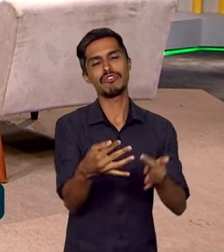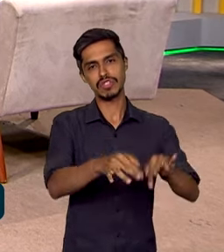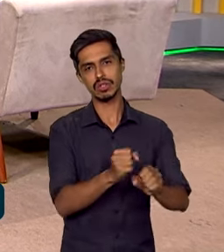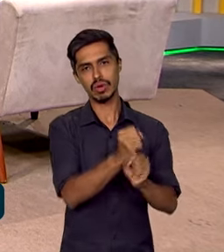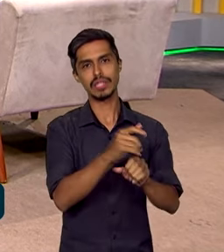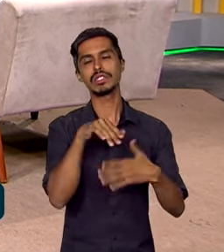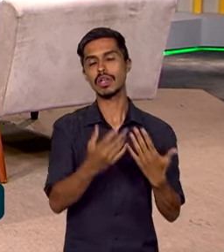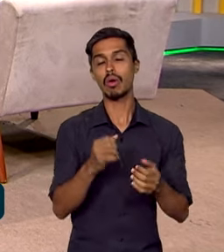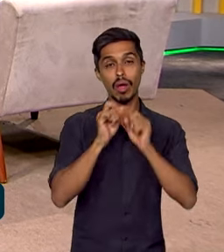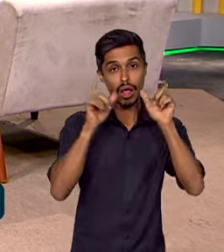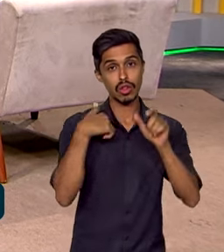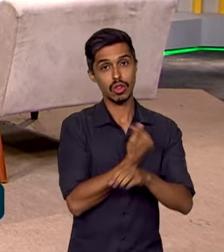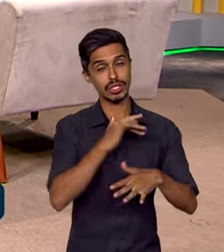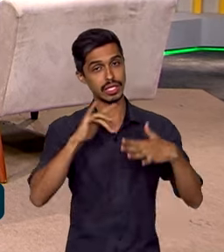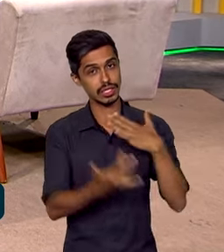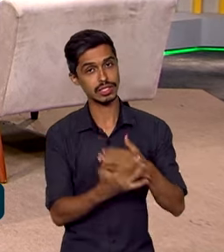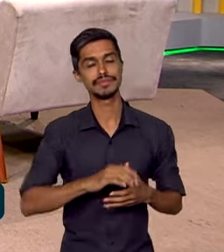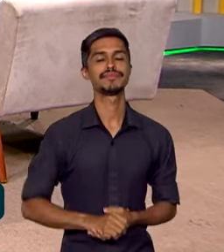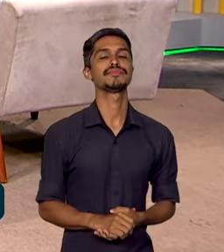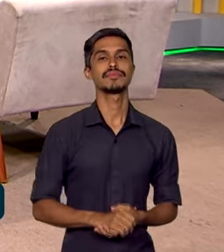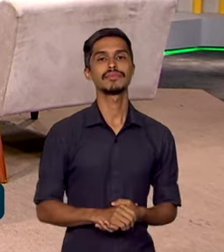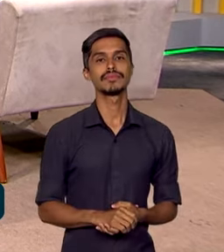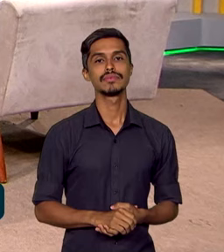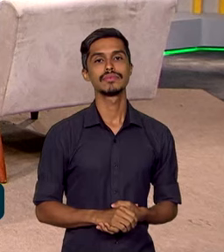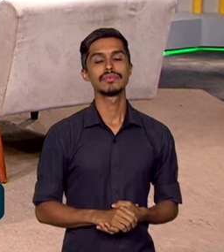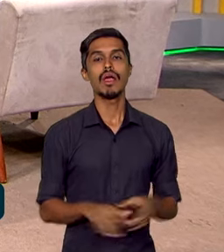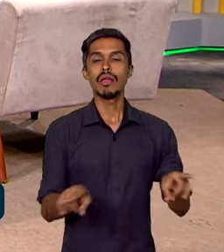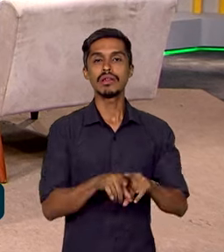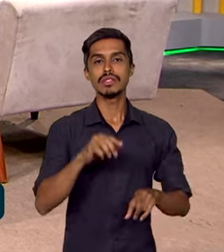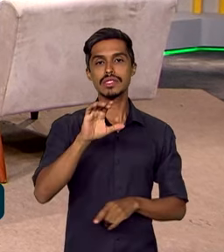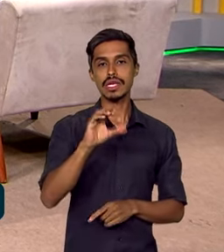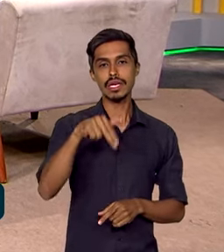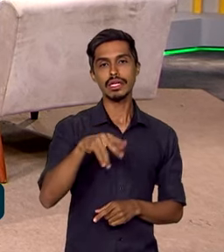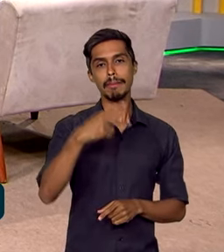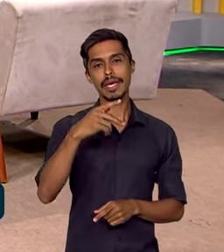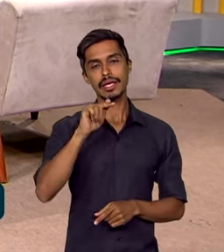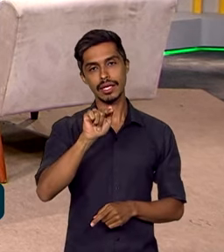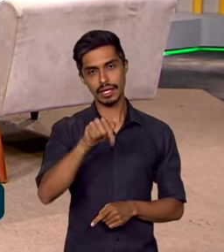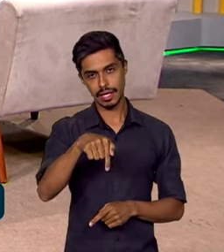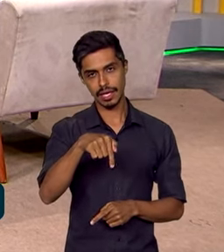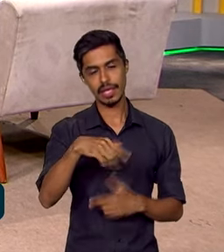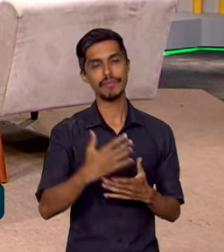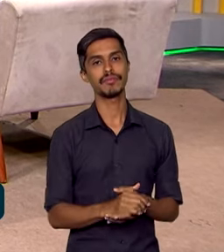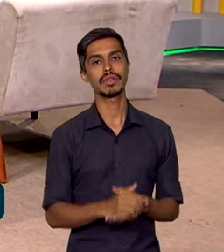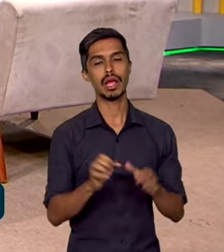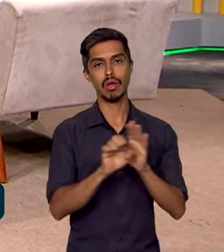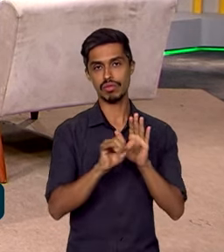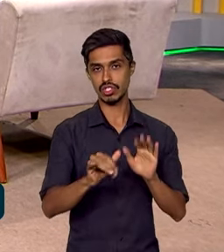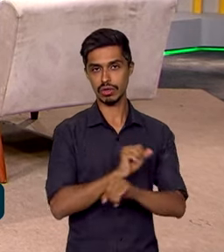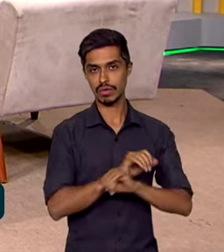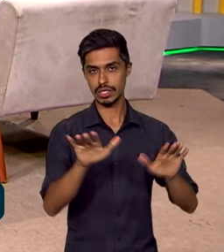fiquem atentos às nossas redes sociais, ao CNPq, por exemplo, que vai lançar o edital